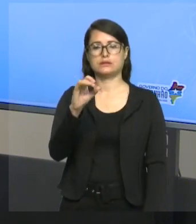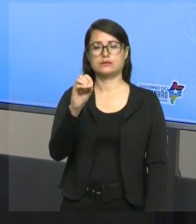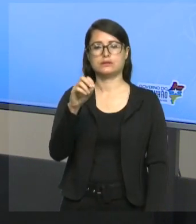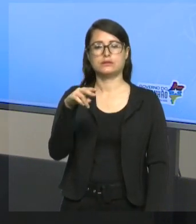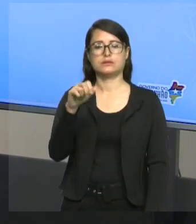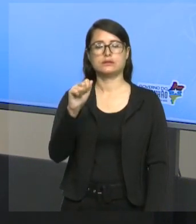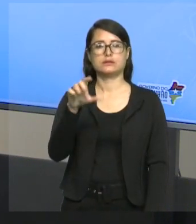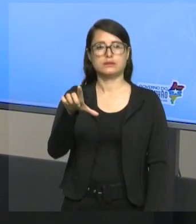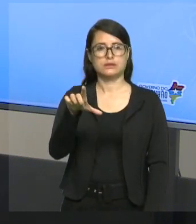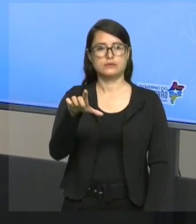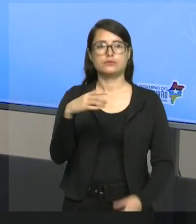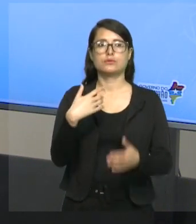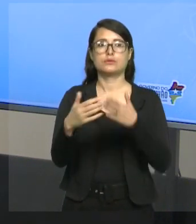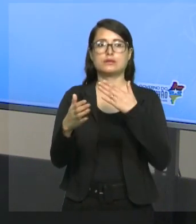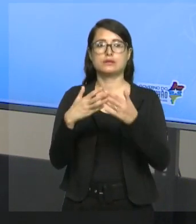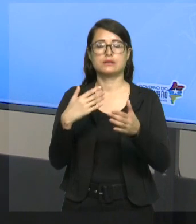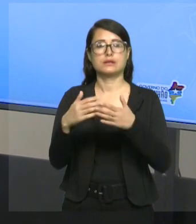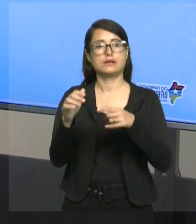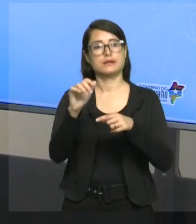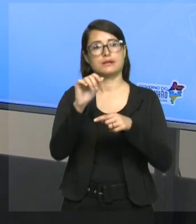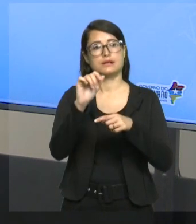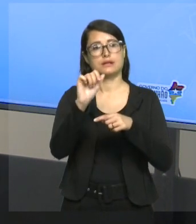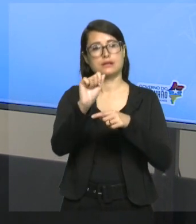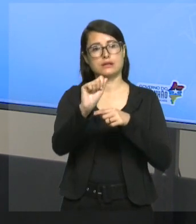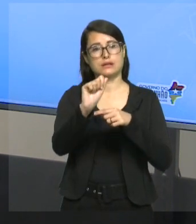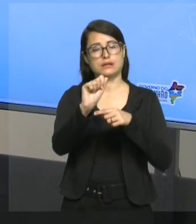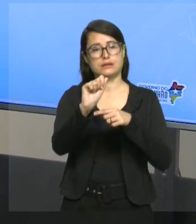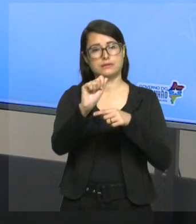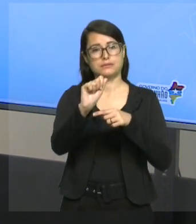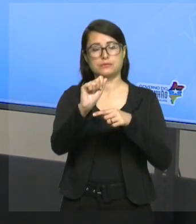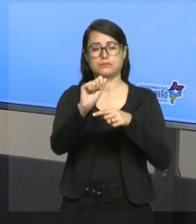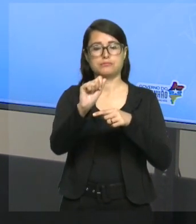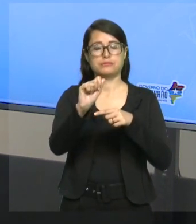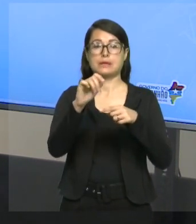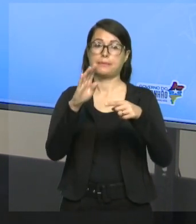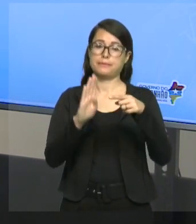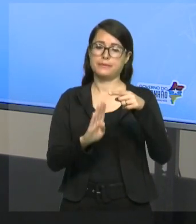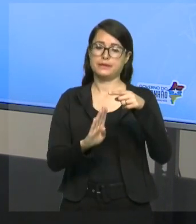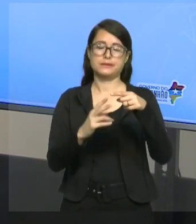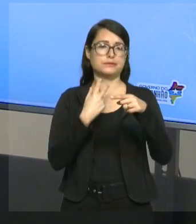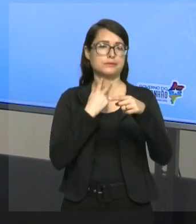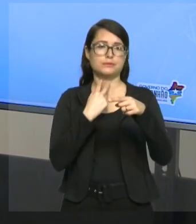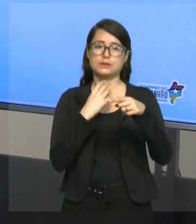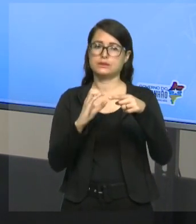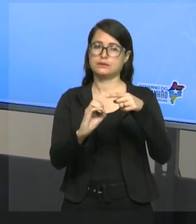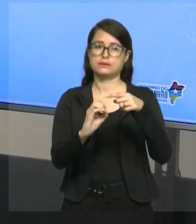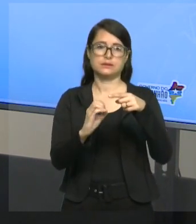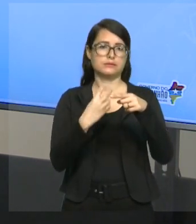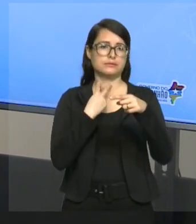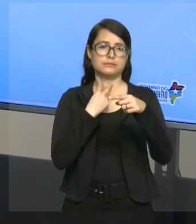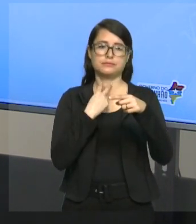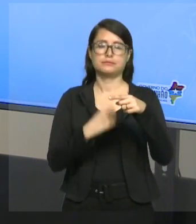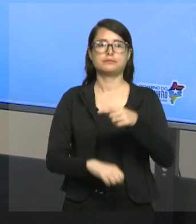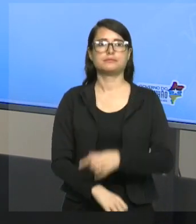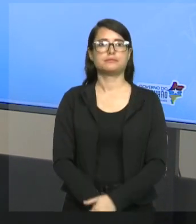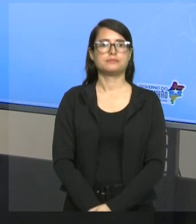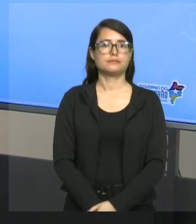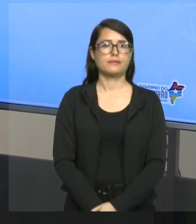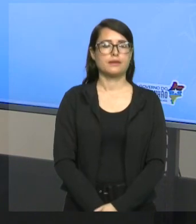A pode ser qualquer número inteiro e o B não pode ser zero, porque não está definido aí a divisão por zero.